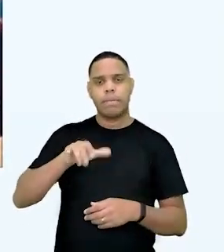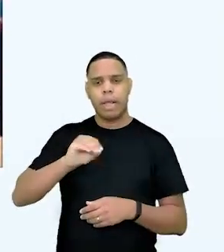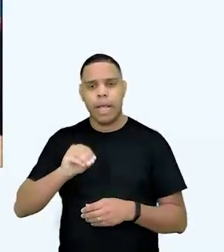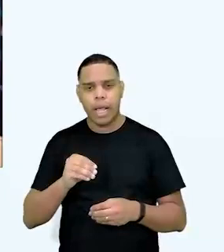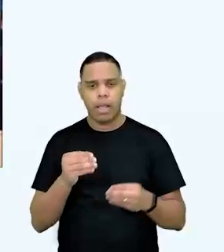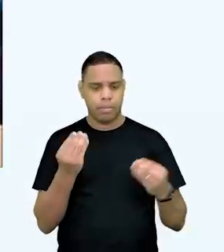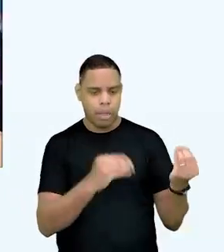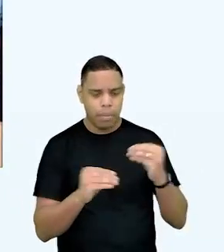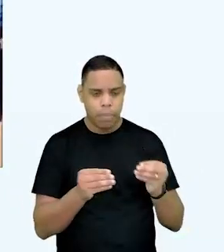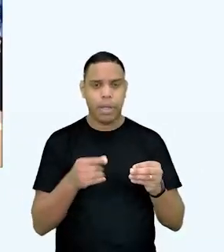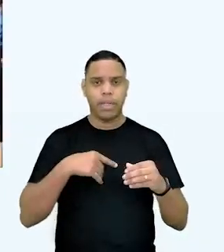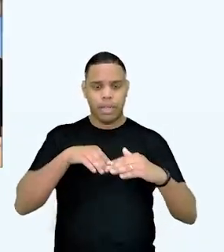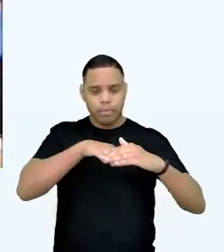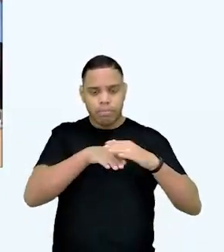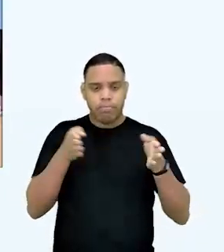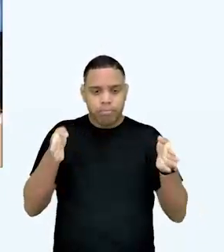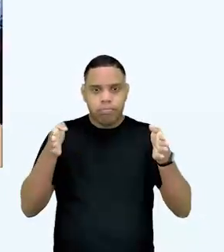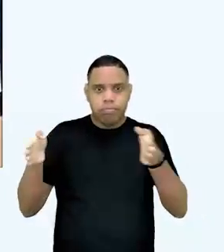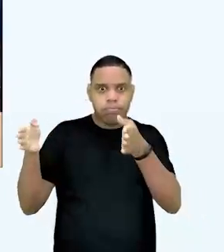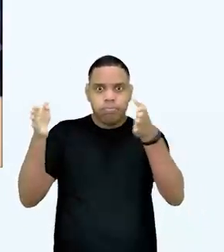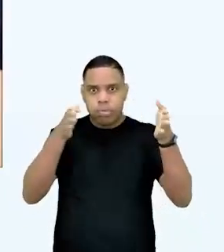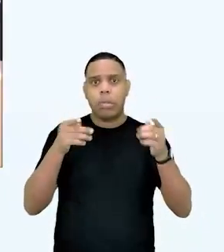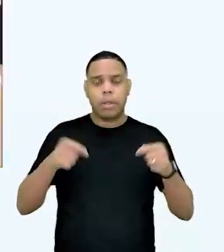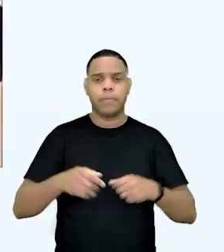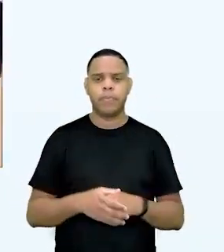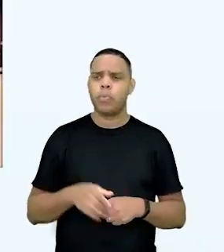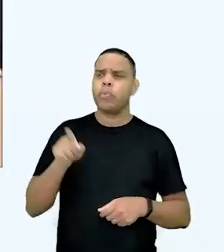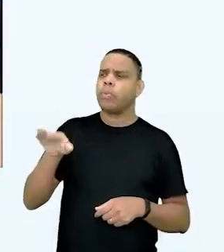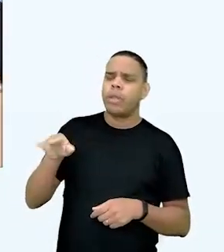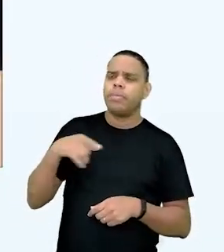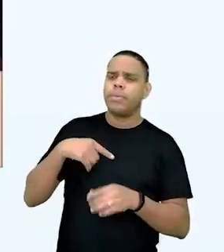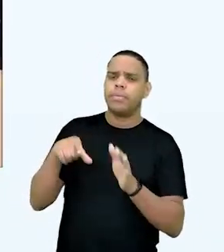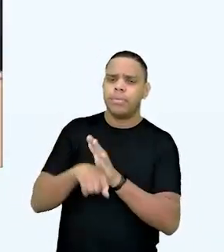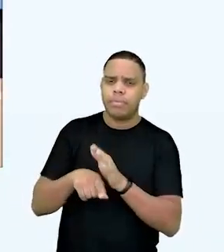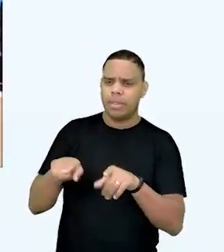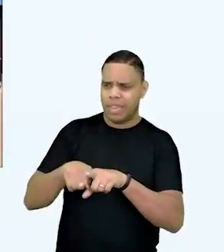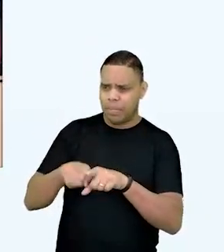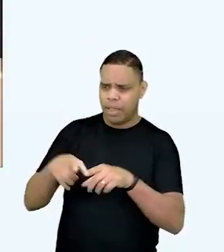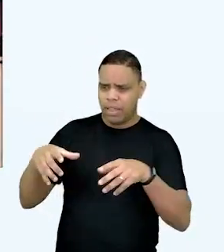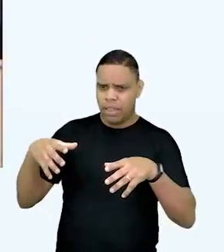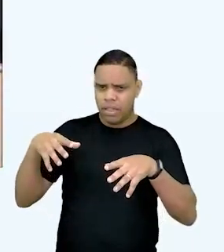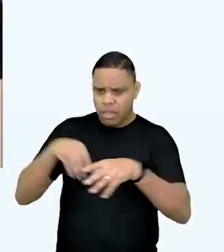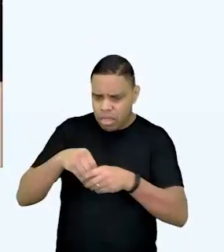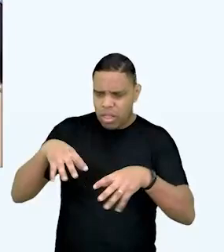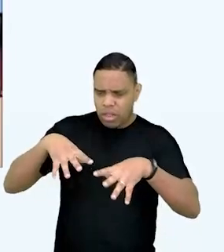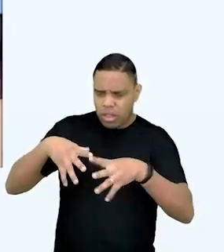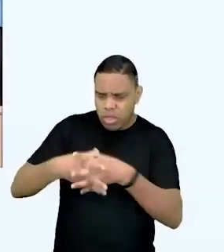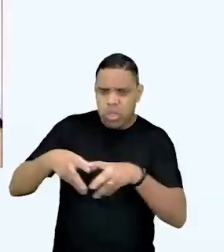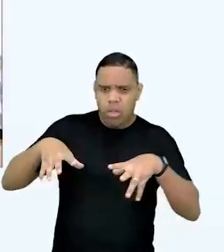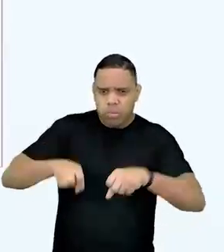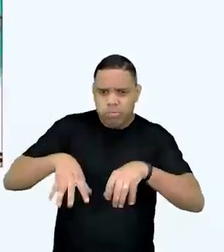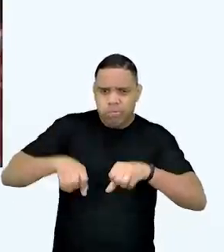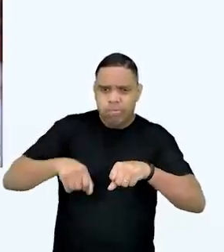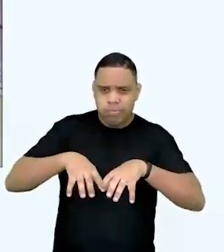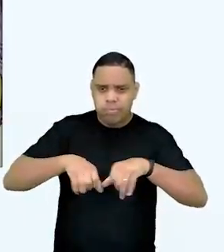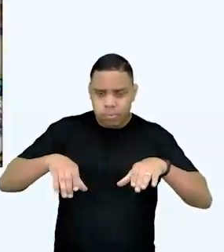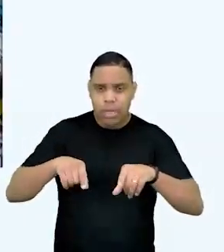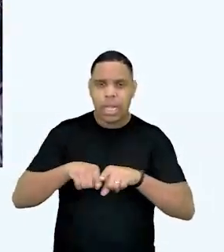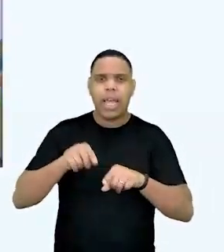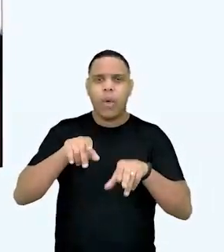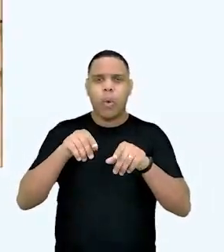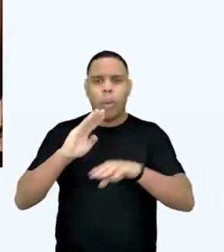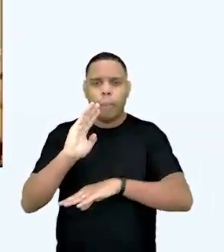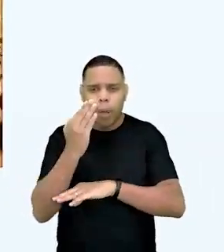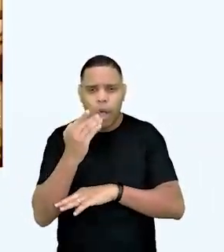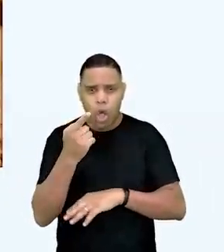barro, nicho, estante, trateleira. E a palha, entra com os dedos também, para ela ir trançando dentro? Na verdade com uma